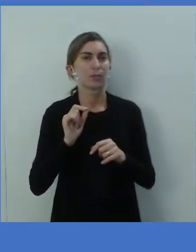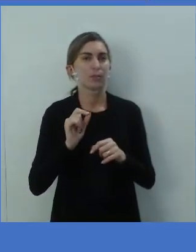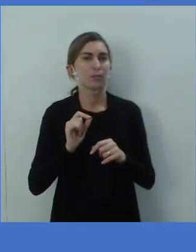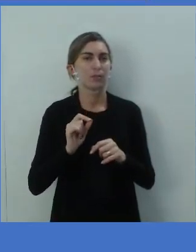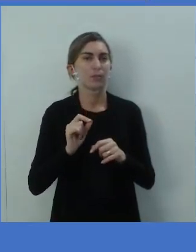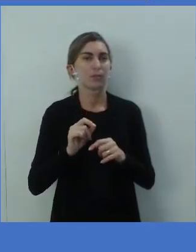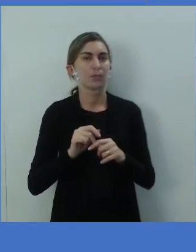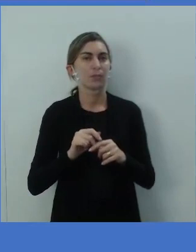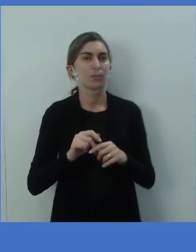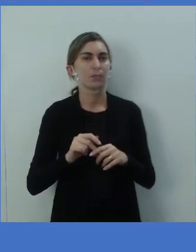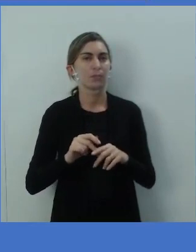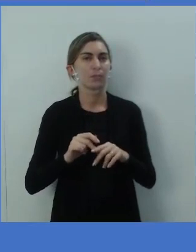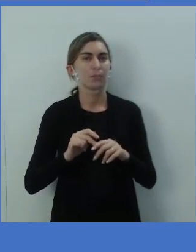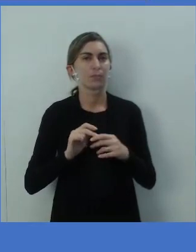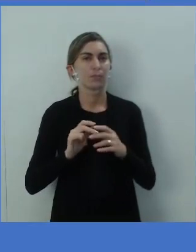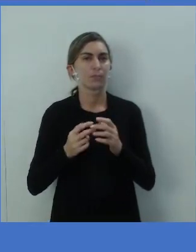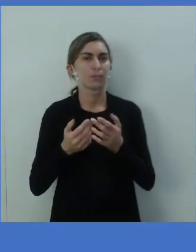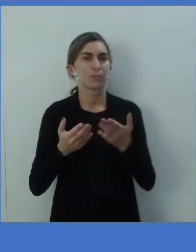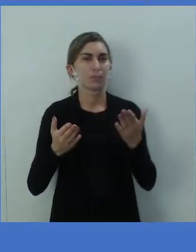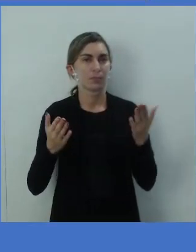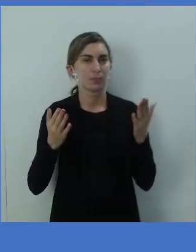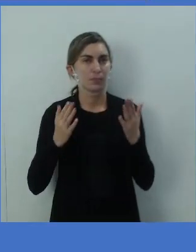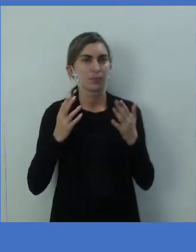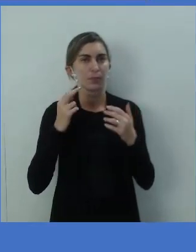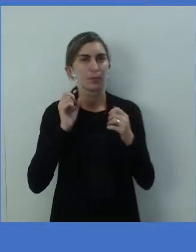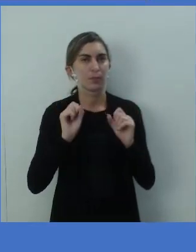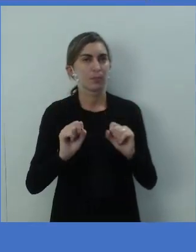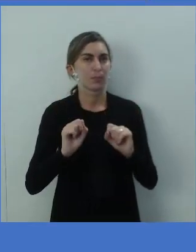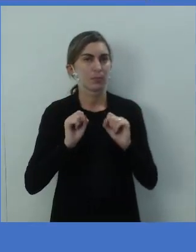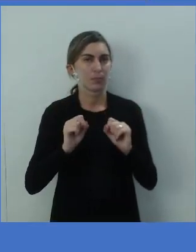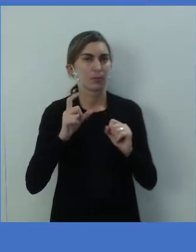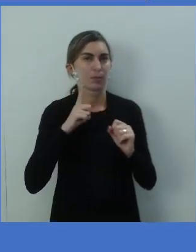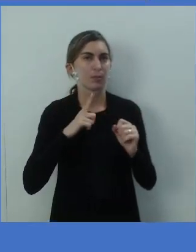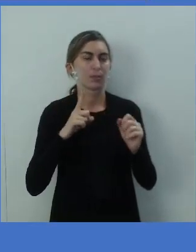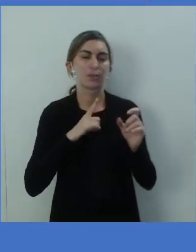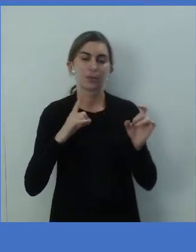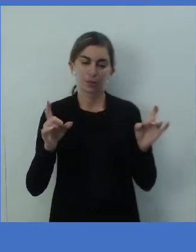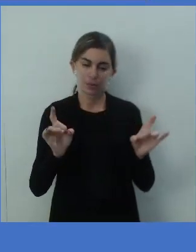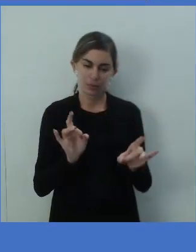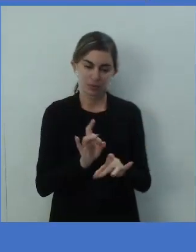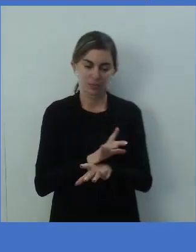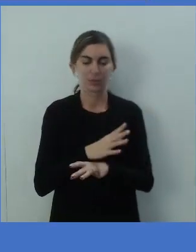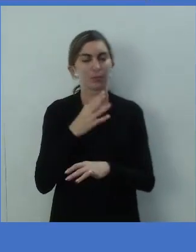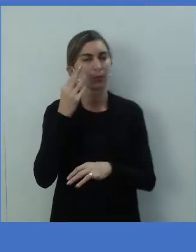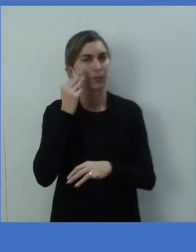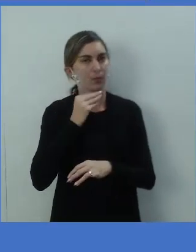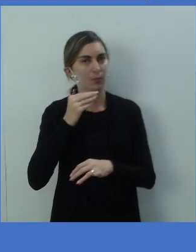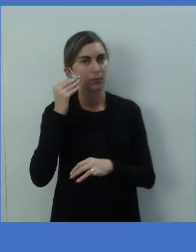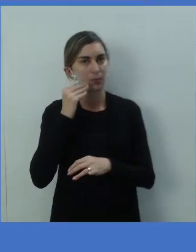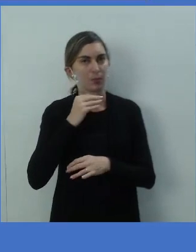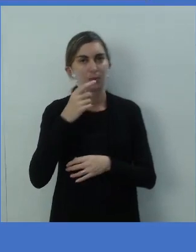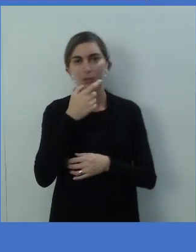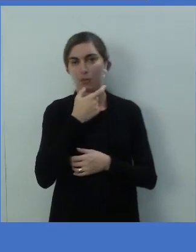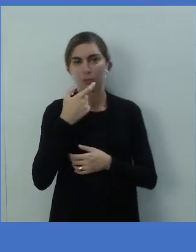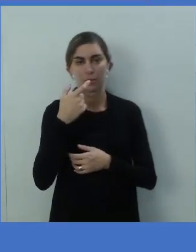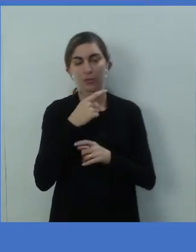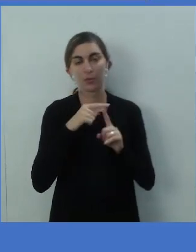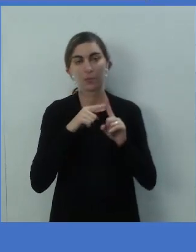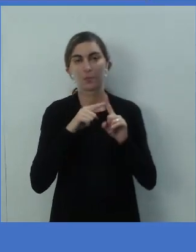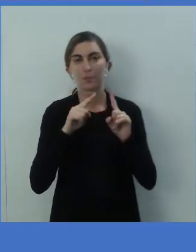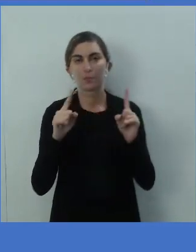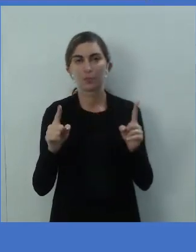finish her English test. Ela poderia ter terminado o teste dela aí de inglês. Mas,